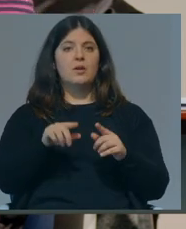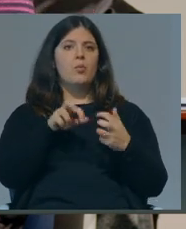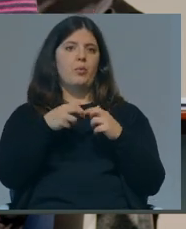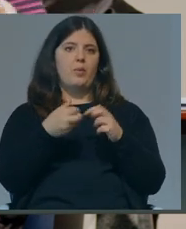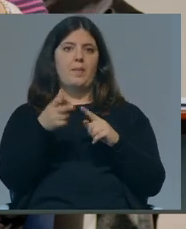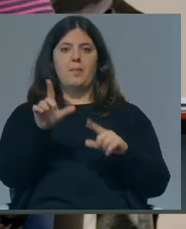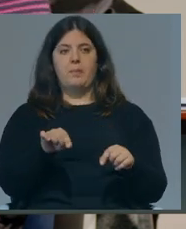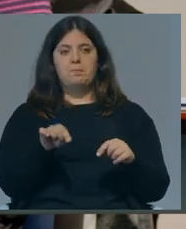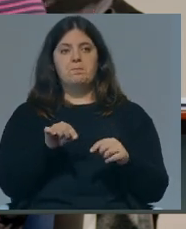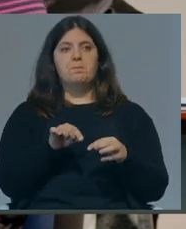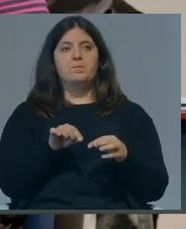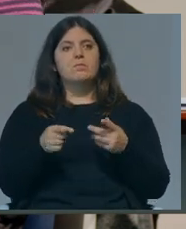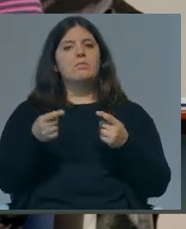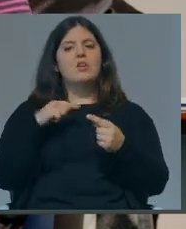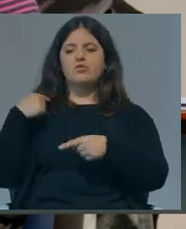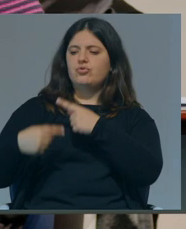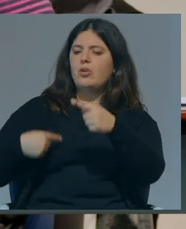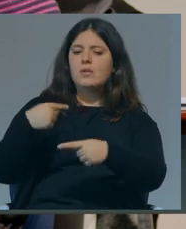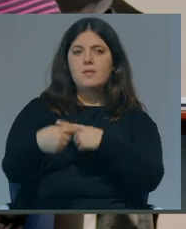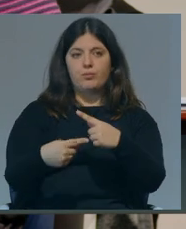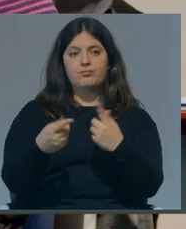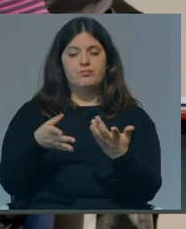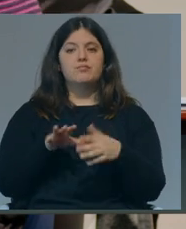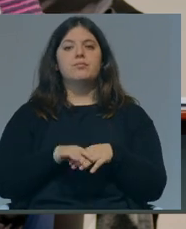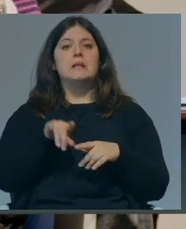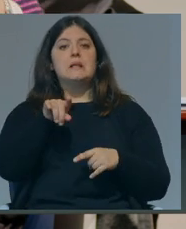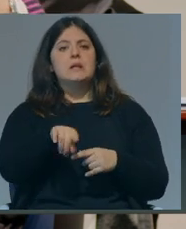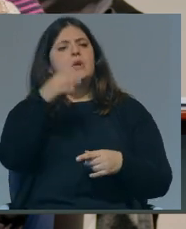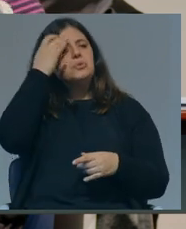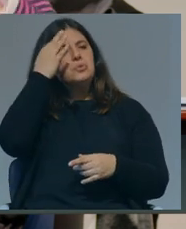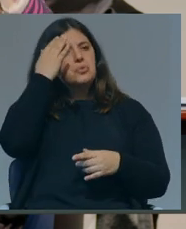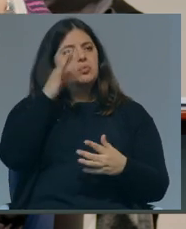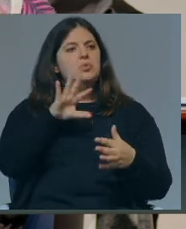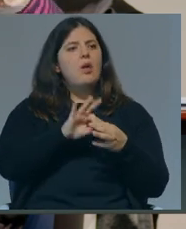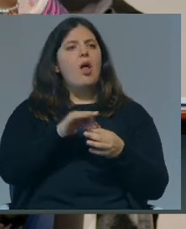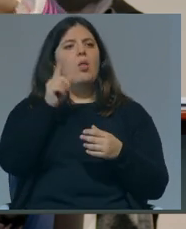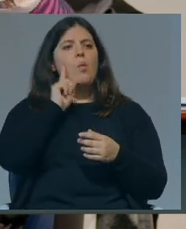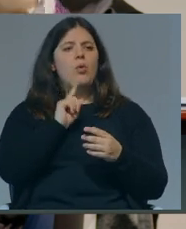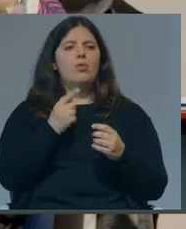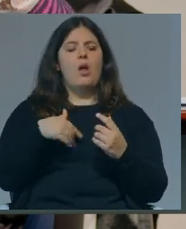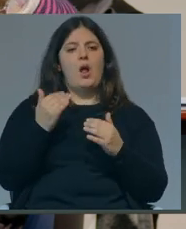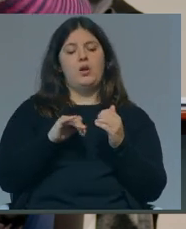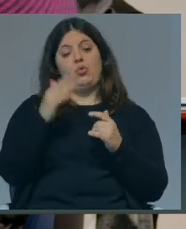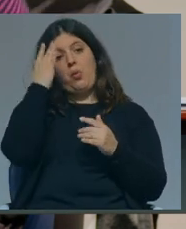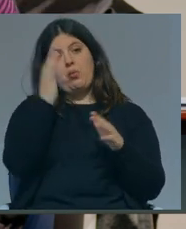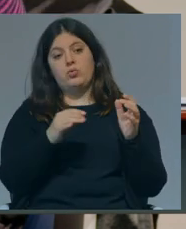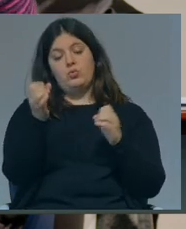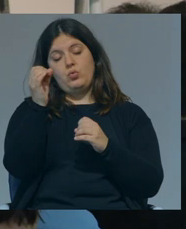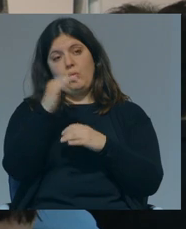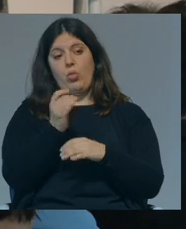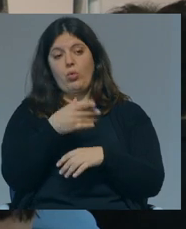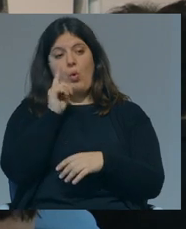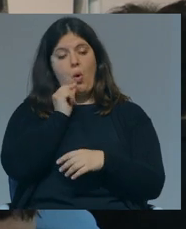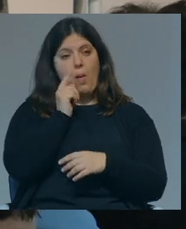problema geracional, não é? Ou seja, esses números da sobre-representação feminina no ensino superior,